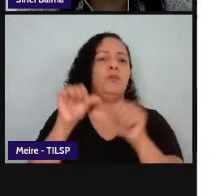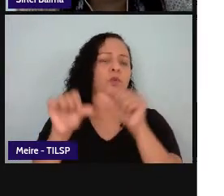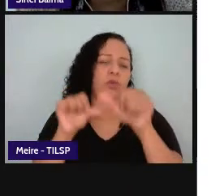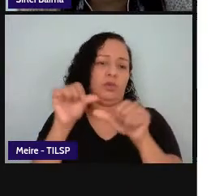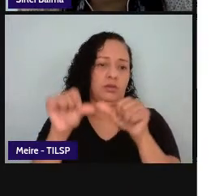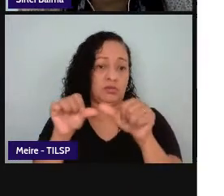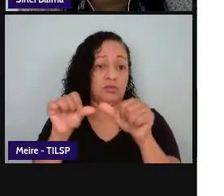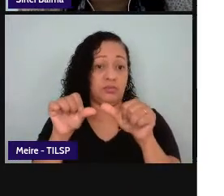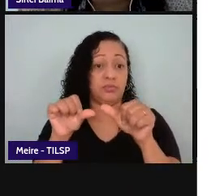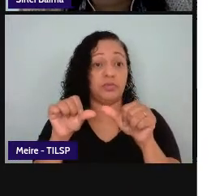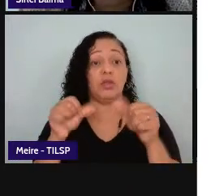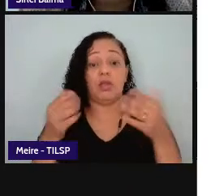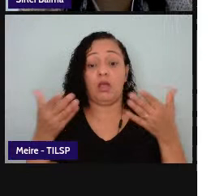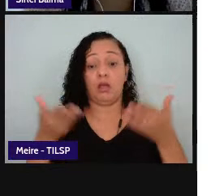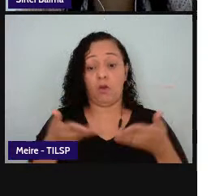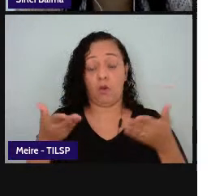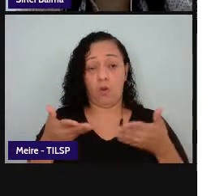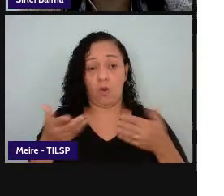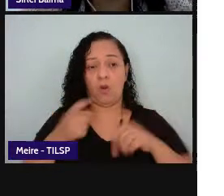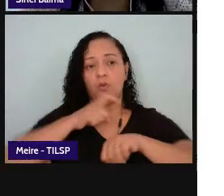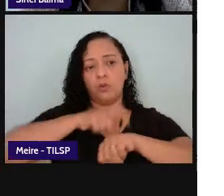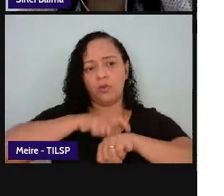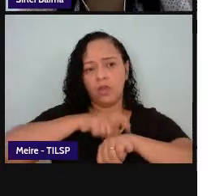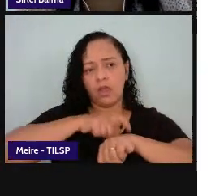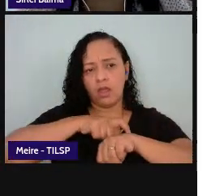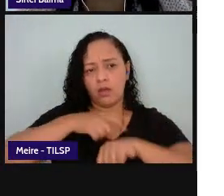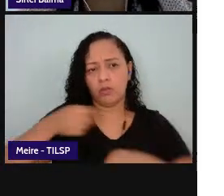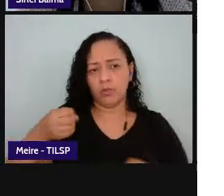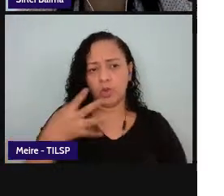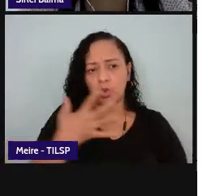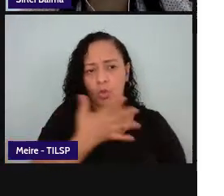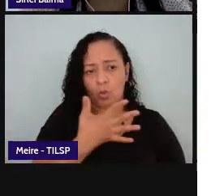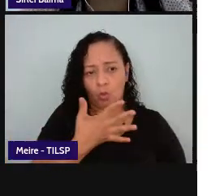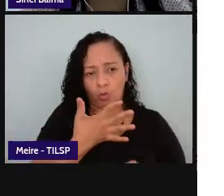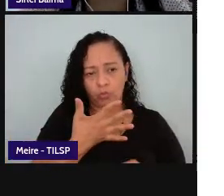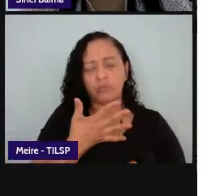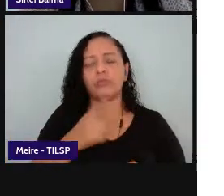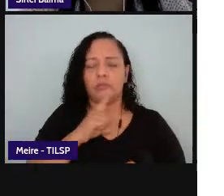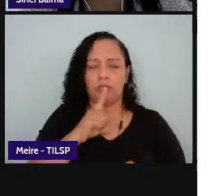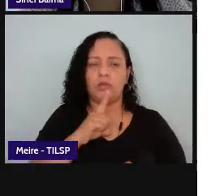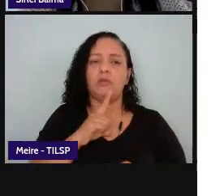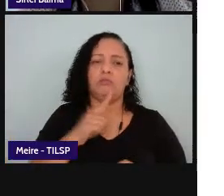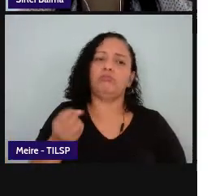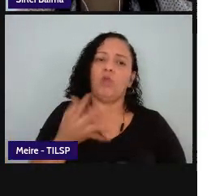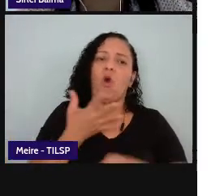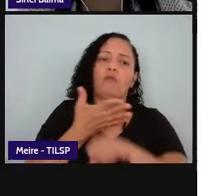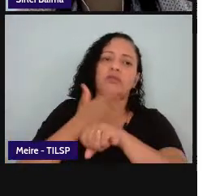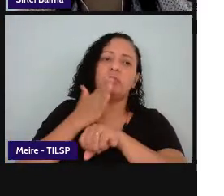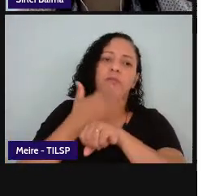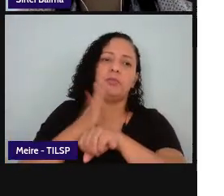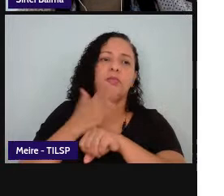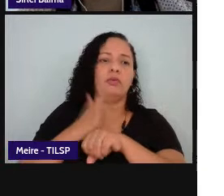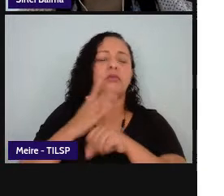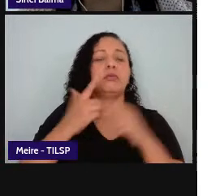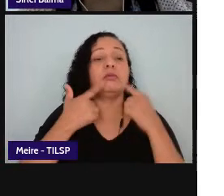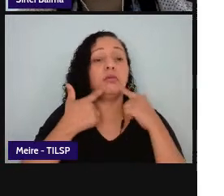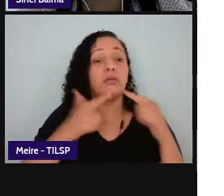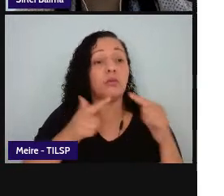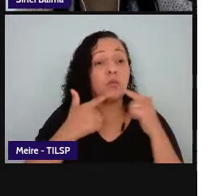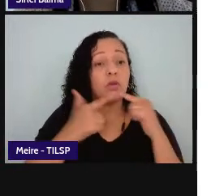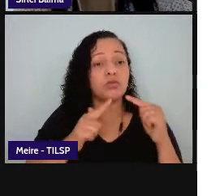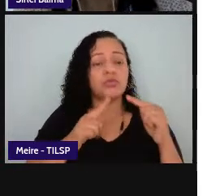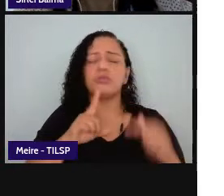num momento contemporâneo eu tenho novas práticas de linguagem eu tenho novas formas de construir